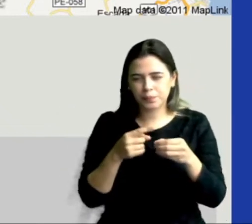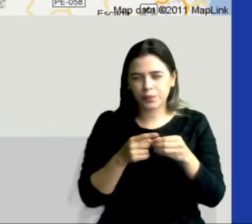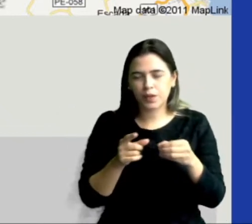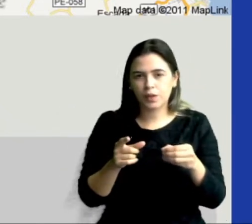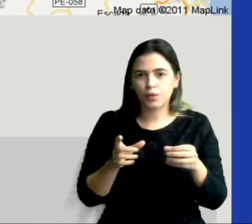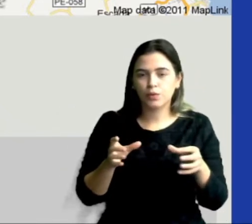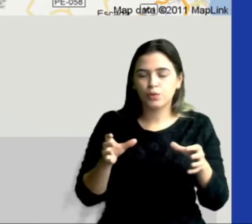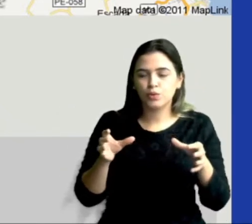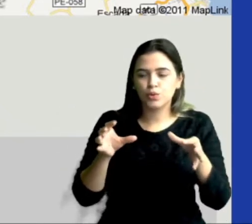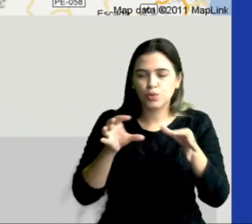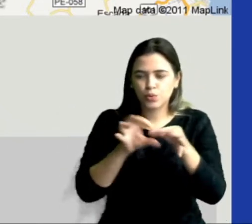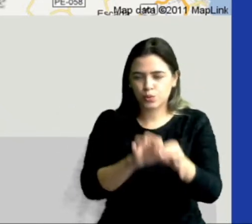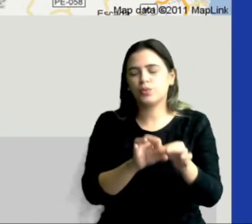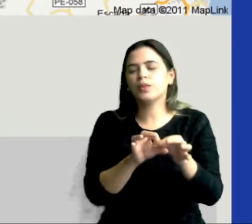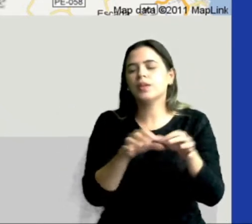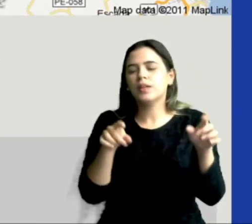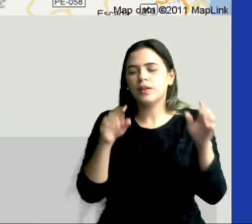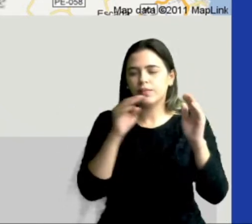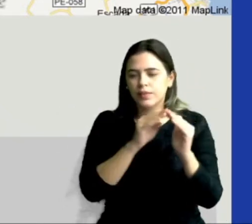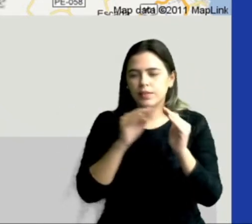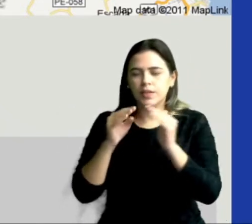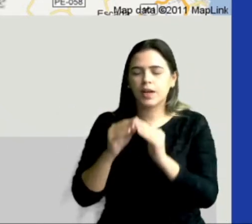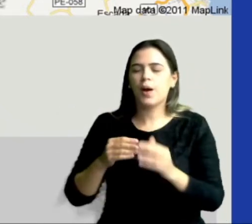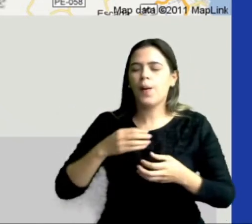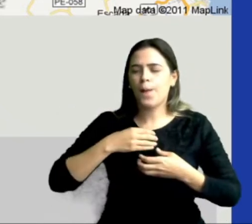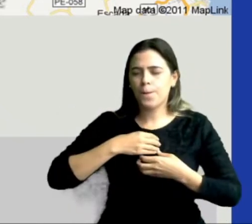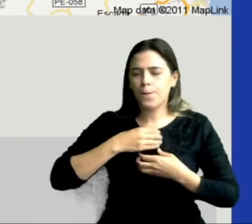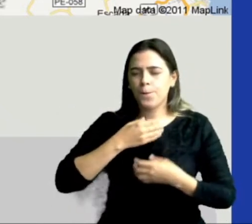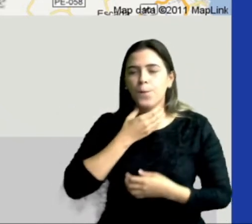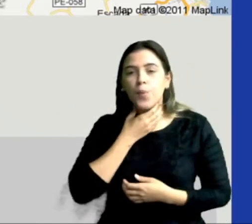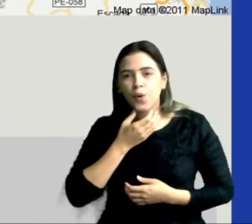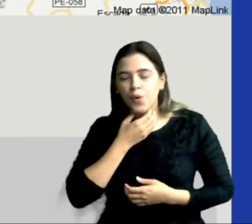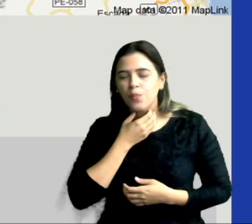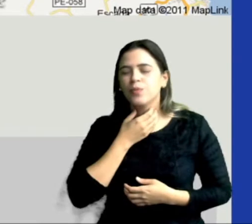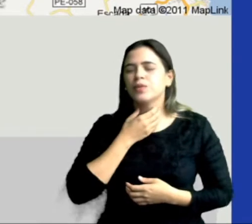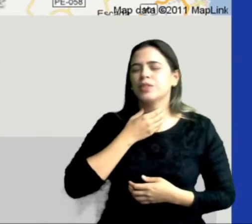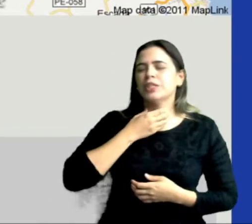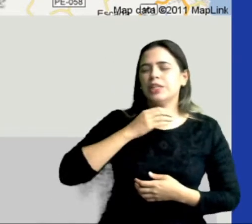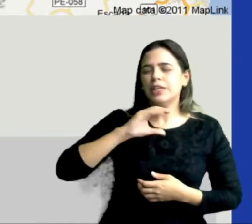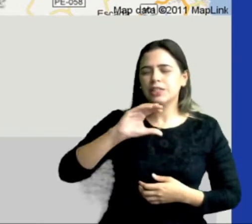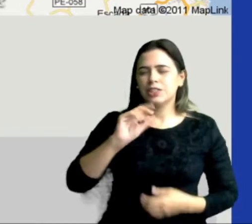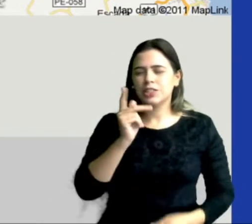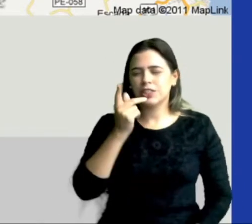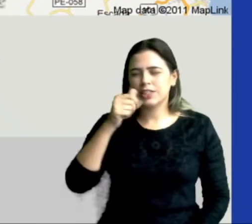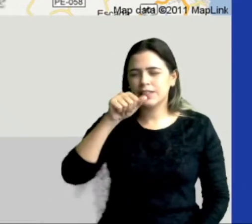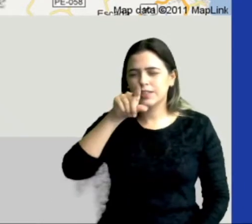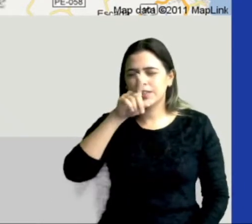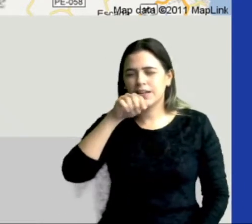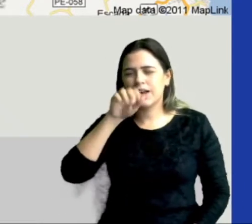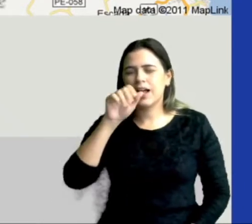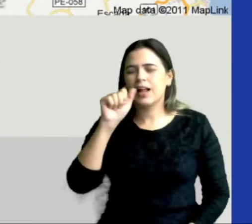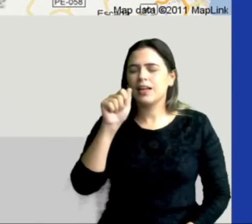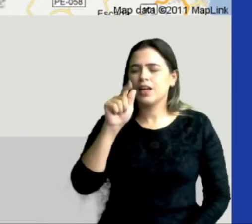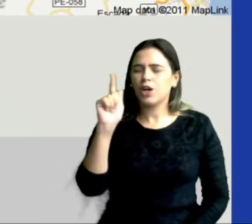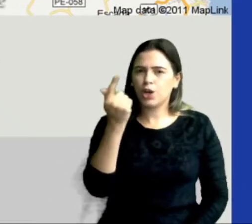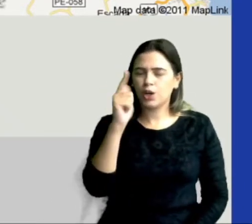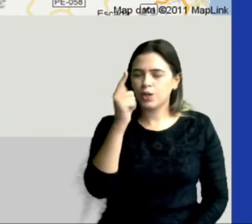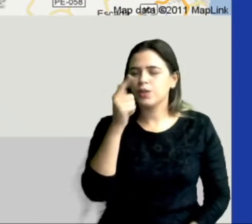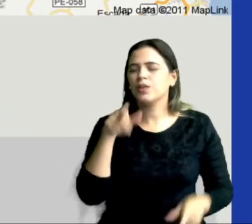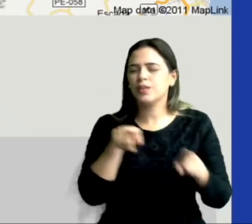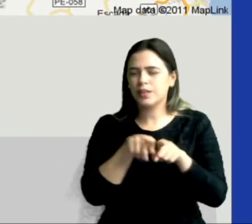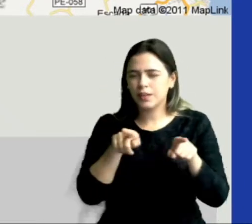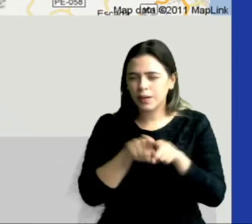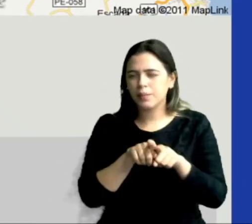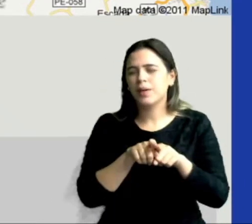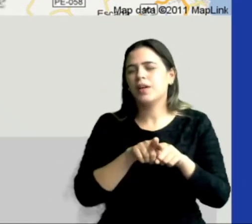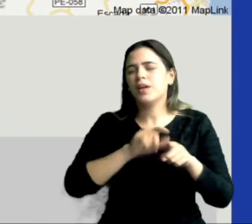vizinhança com os municípios de Pongo, Xande Alegria e Glória do Goitá, e está situada a 30 quilômetros a sul-oeste de Jaboatão dos